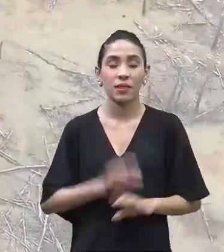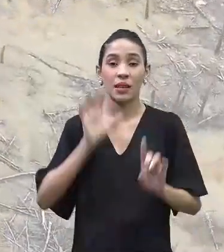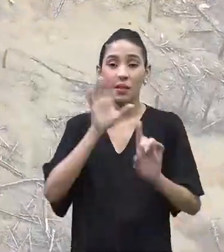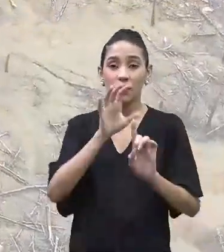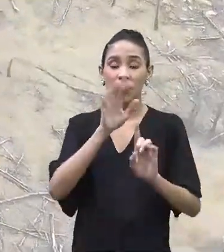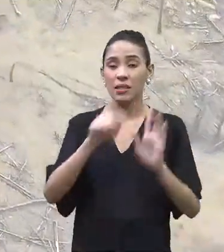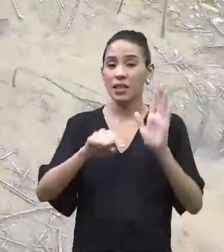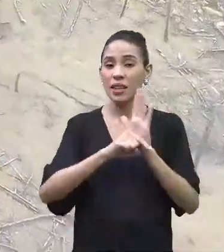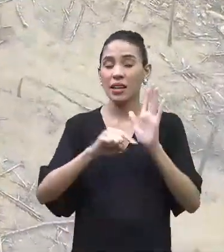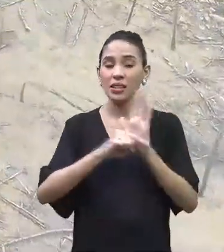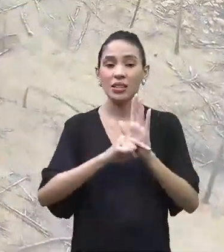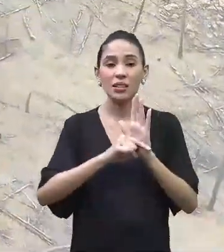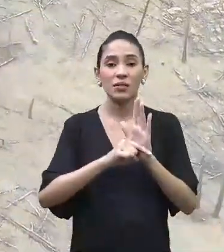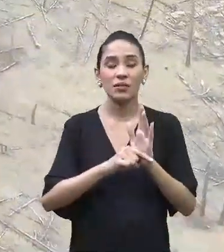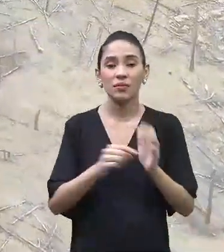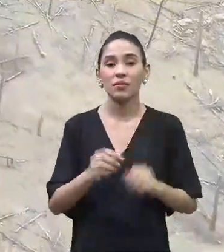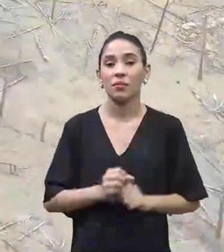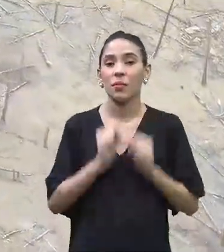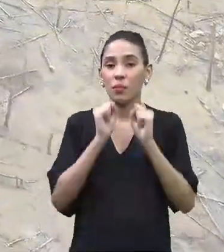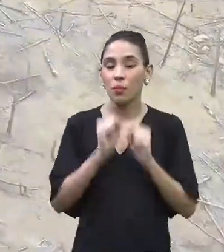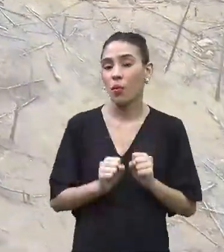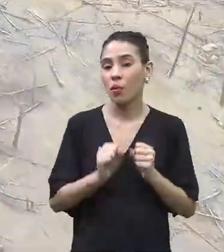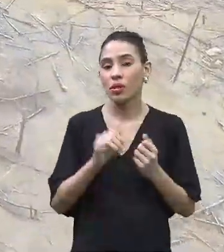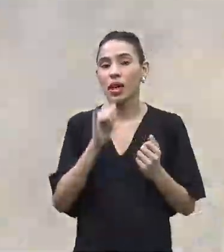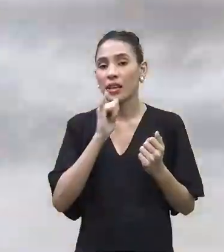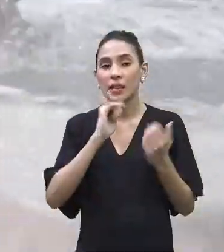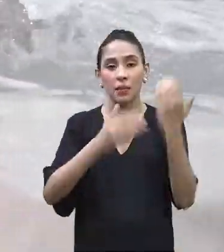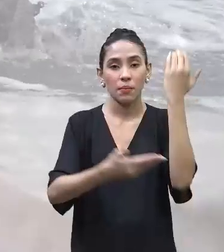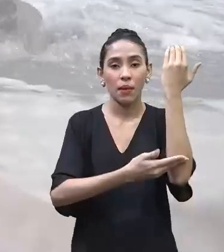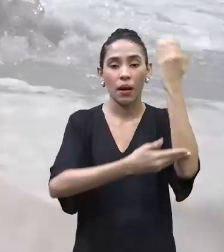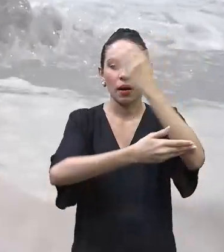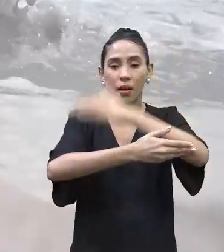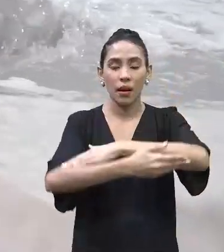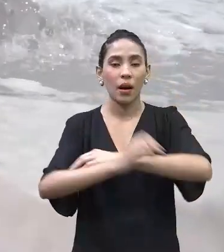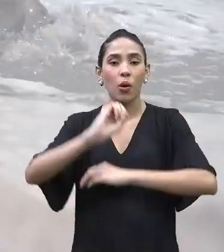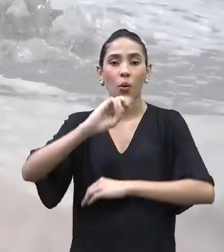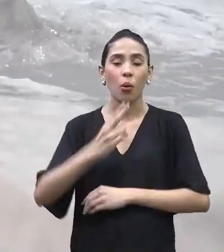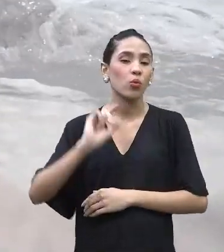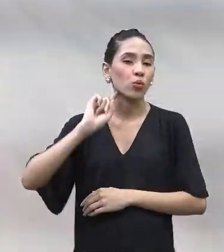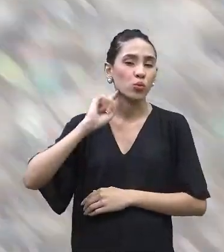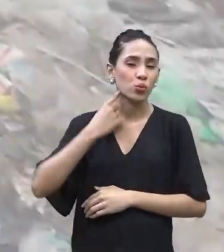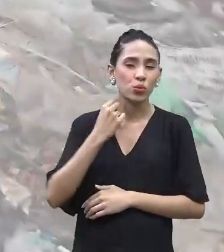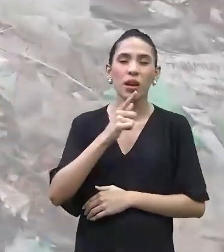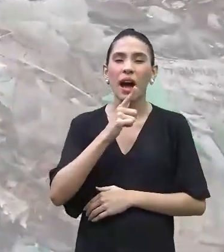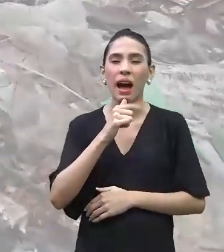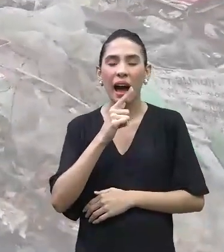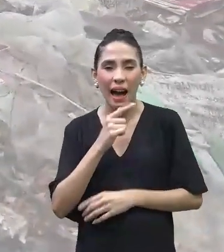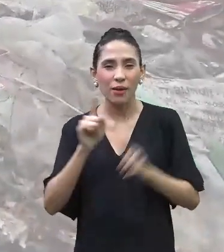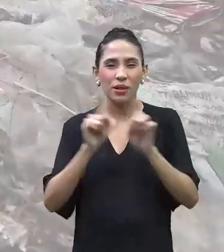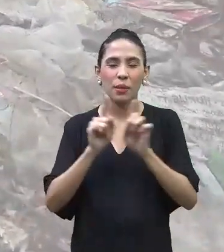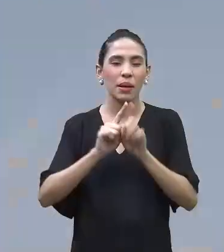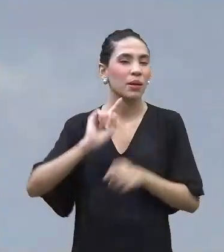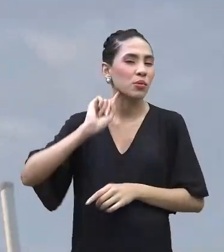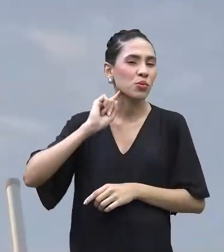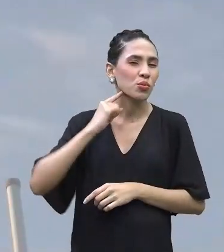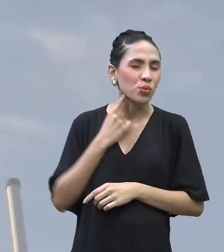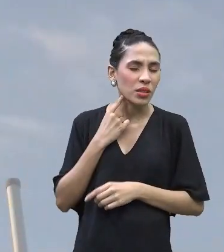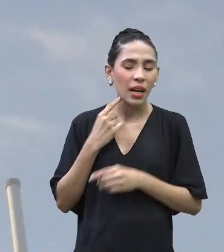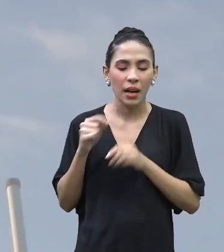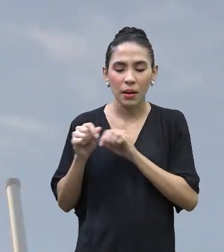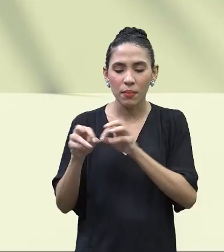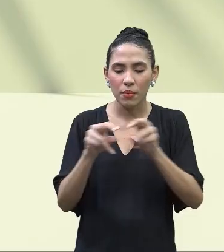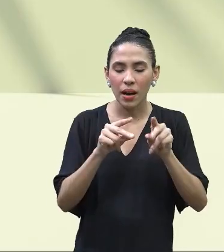negativos podem ser desmatamentos, podem ser poluição da água, poluição do solo, poluição da